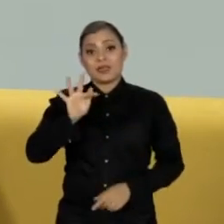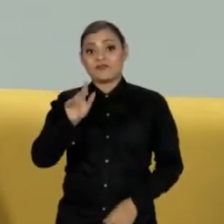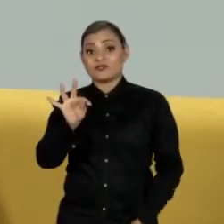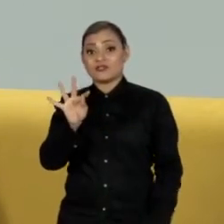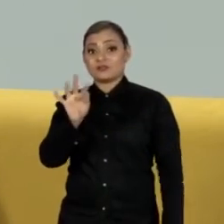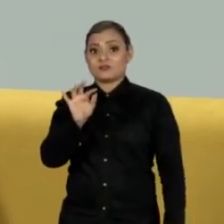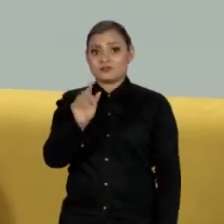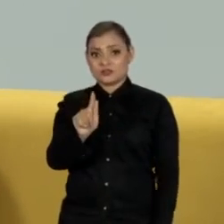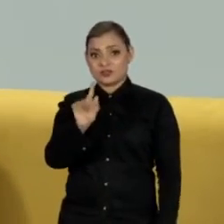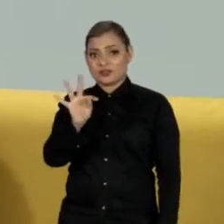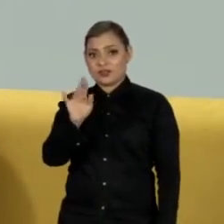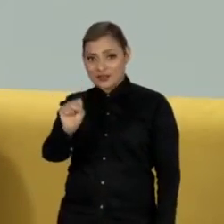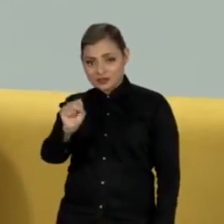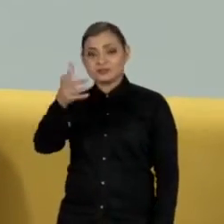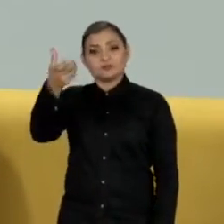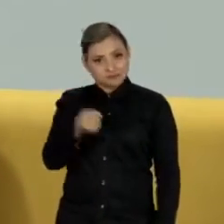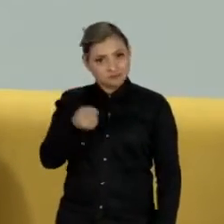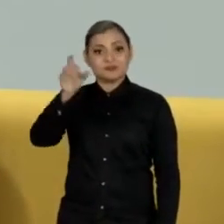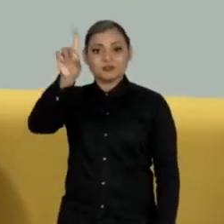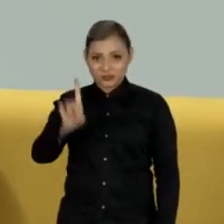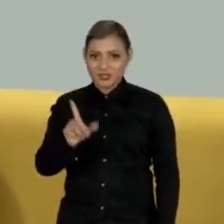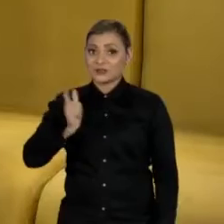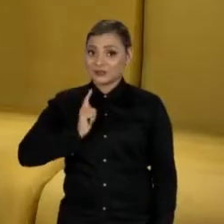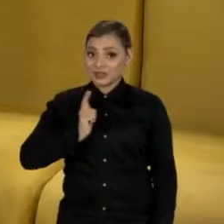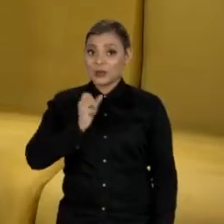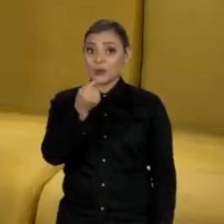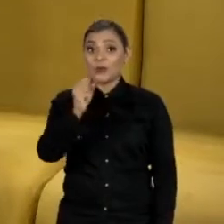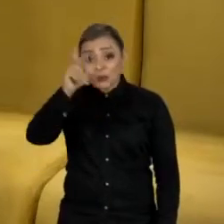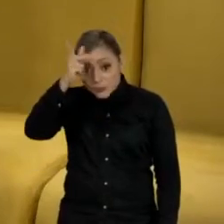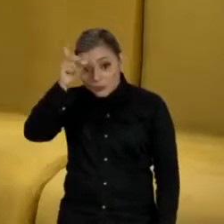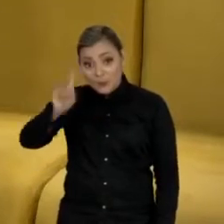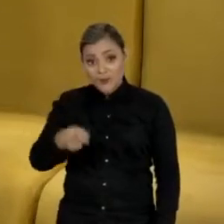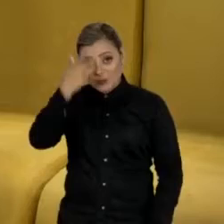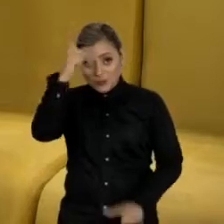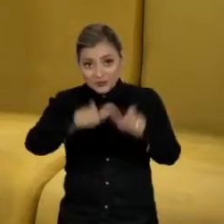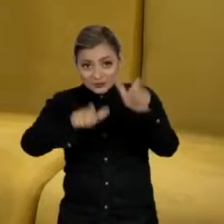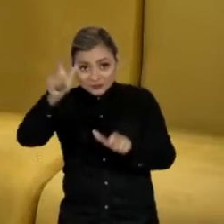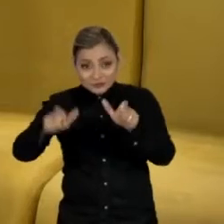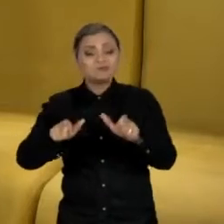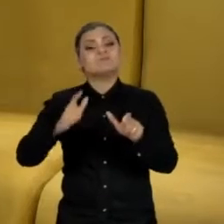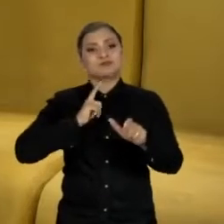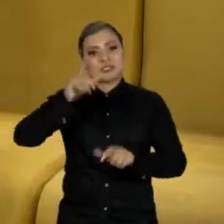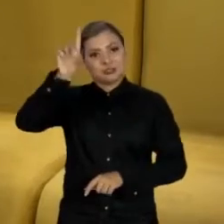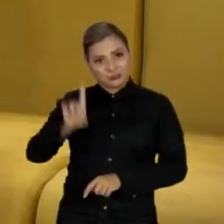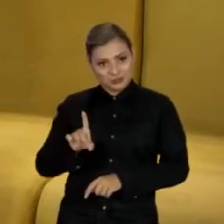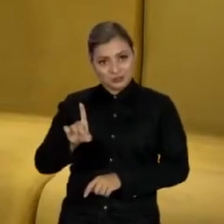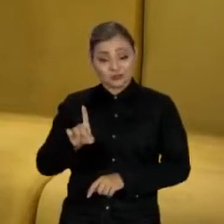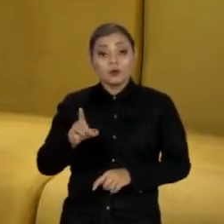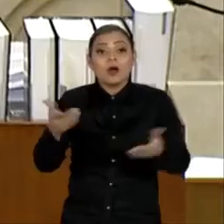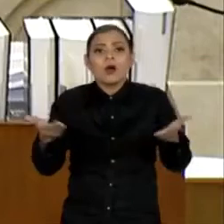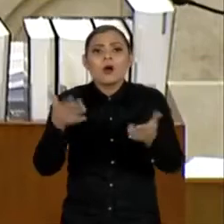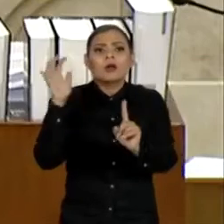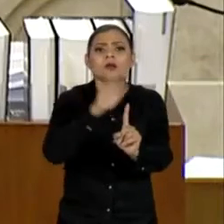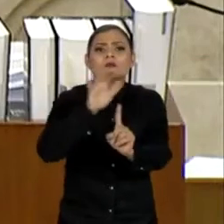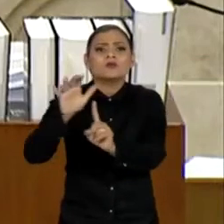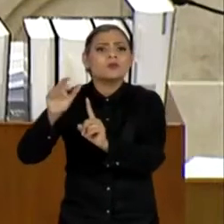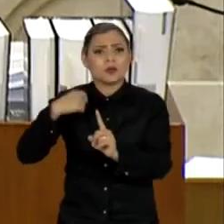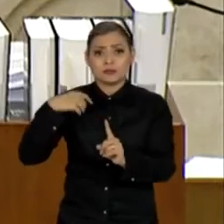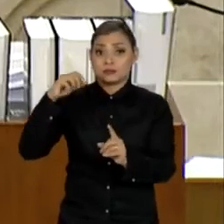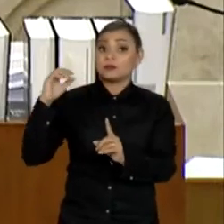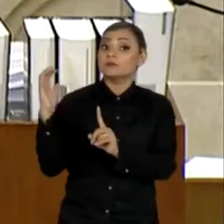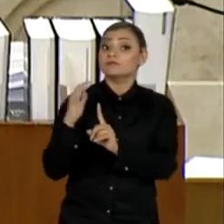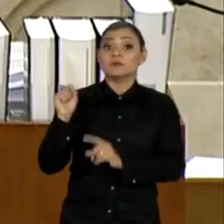milhões de brasileiros devem receber o benefício. E no estúdio vamos explicar as consequências da decisão do